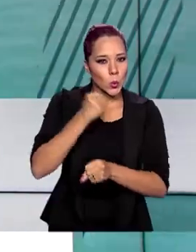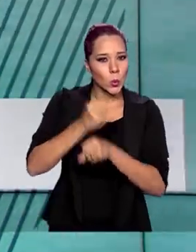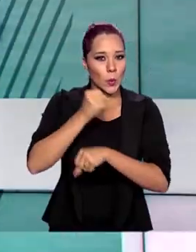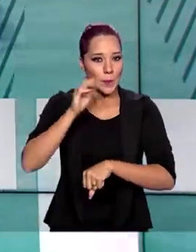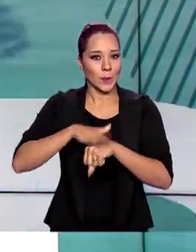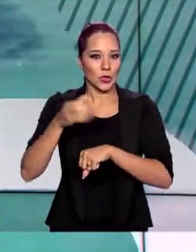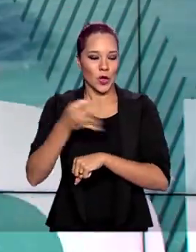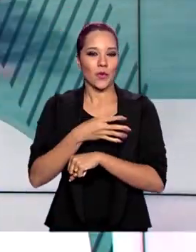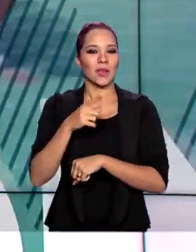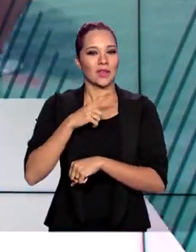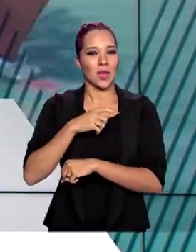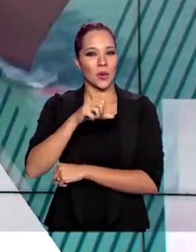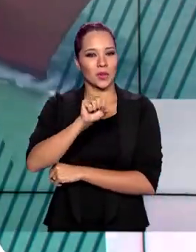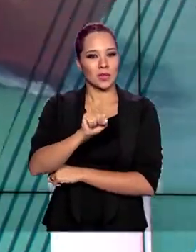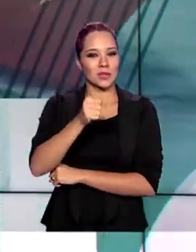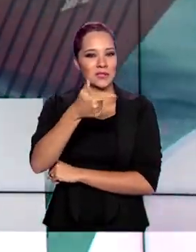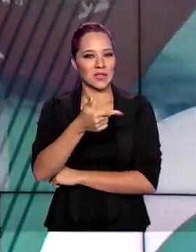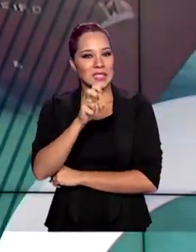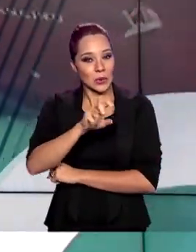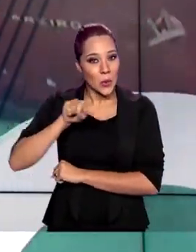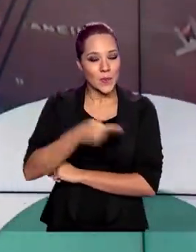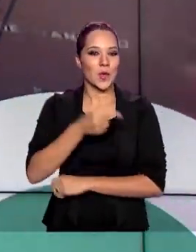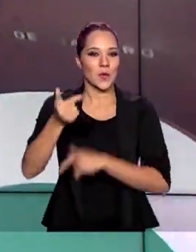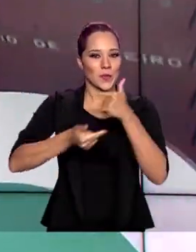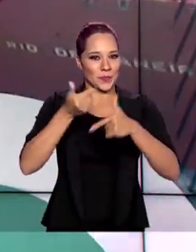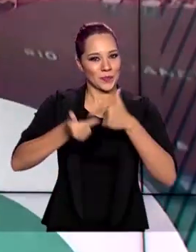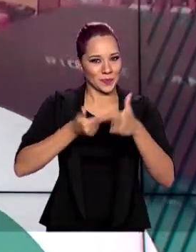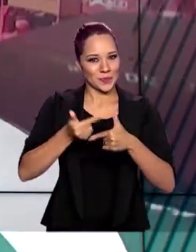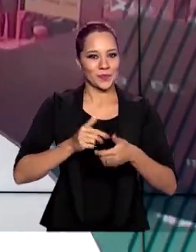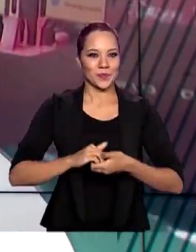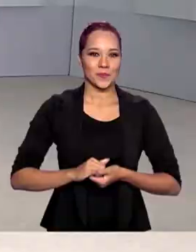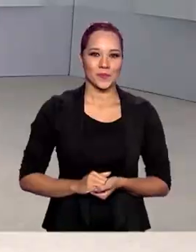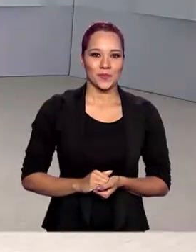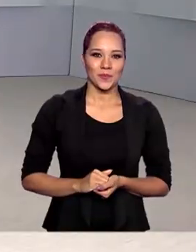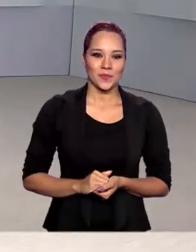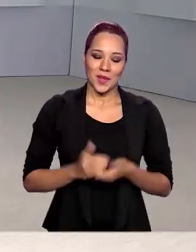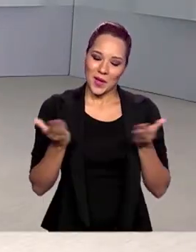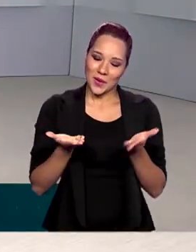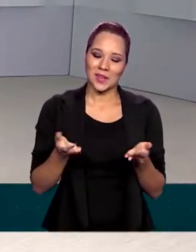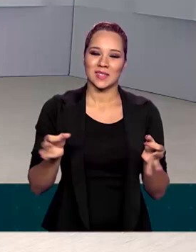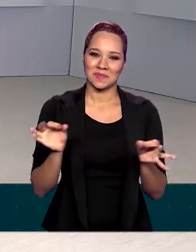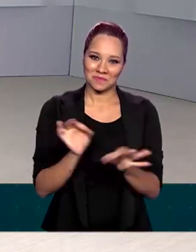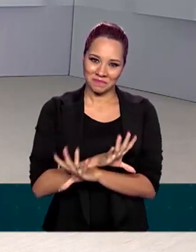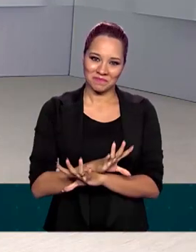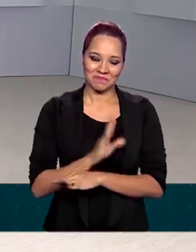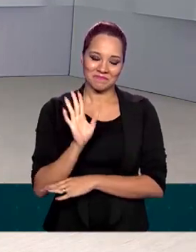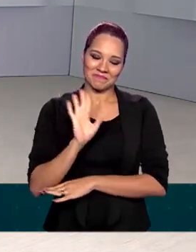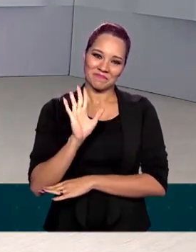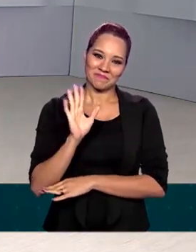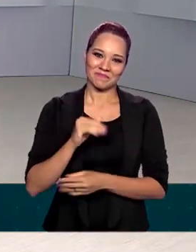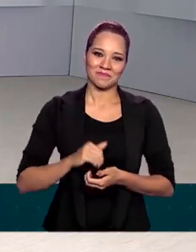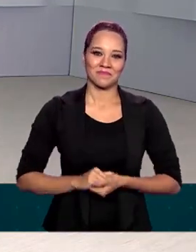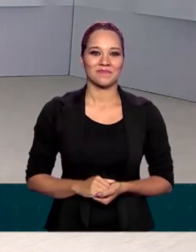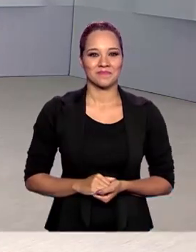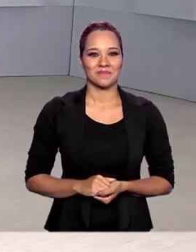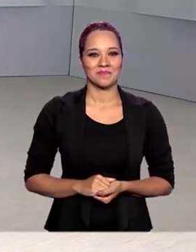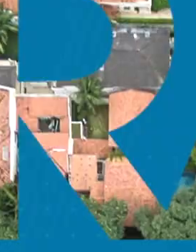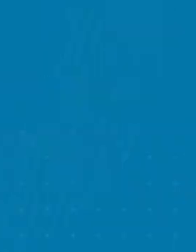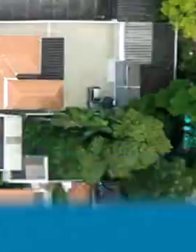825 mil empregos diretos e indiretos. A gente fica por aqui. Até a próxima edição.